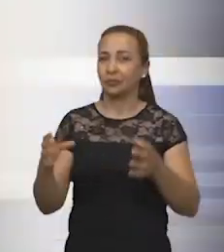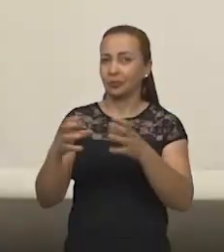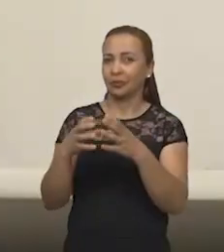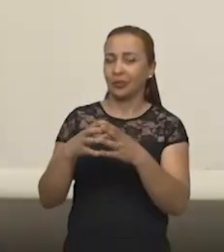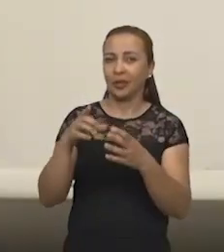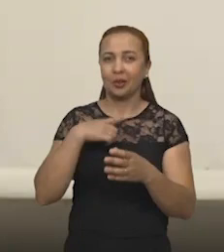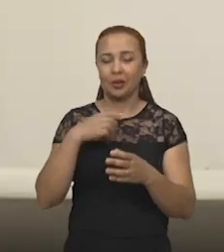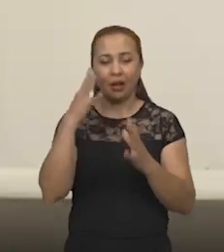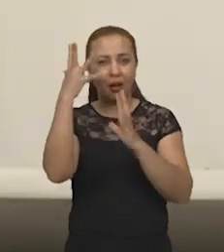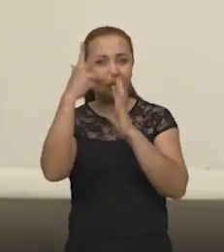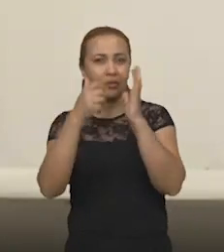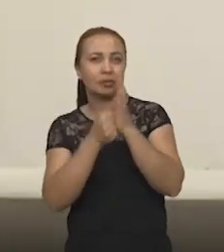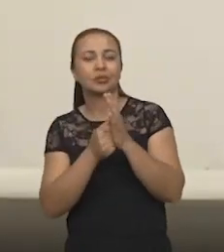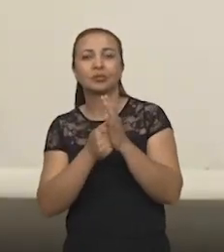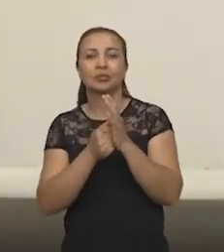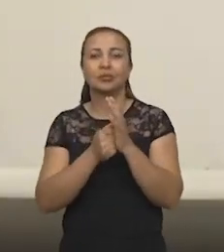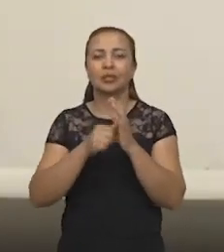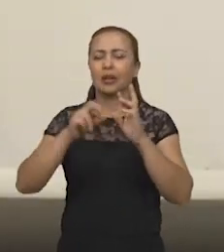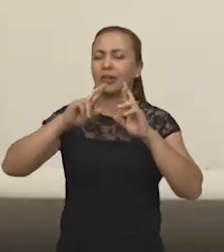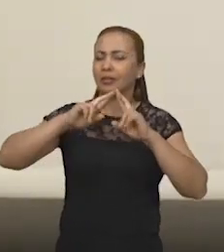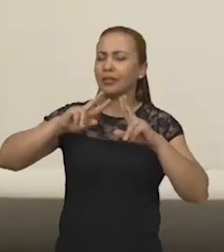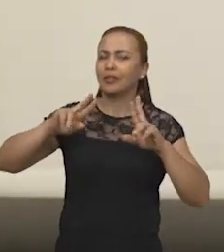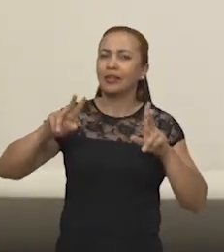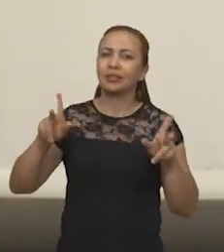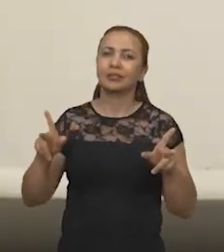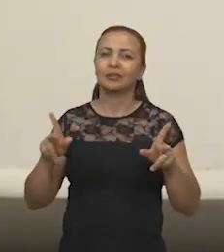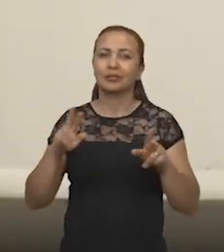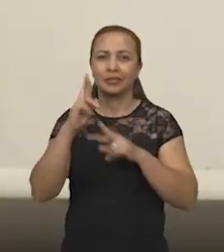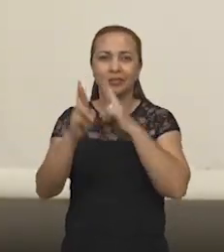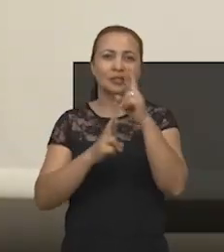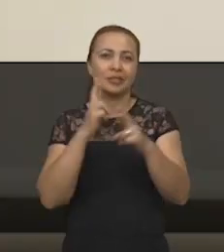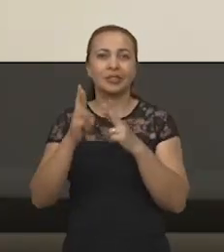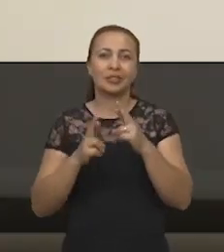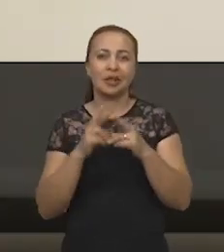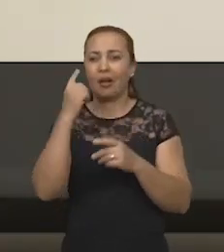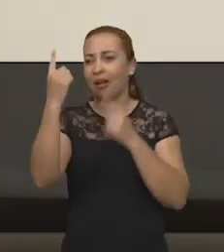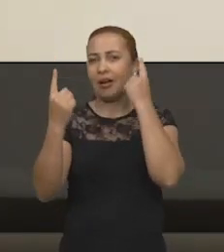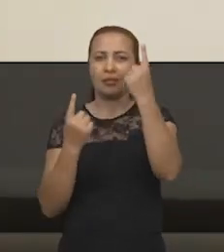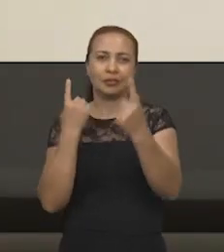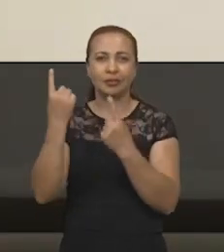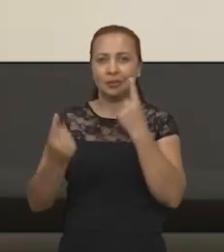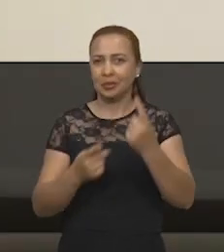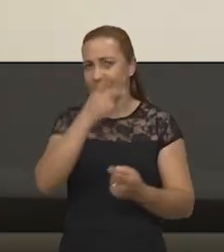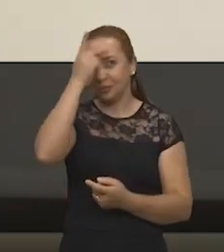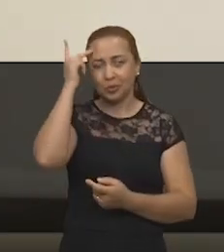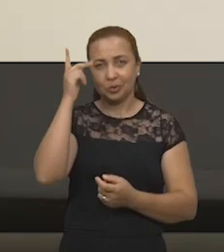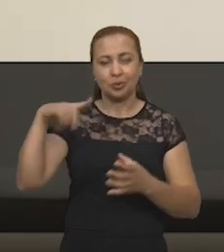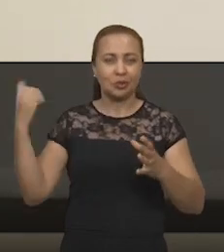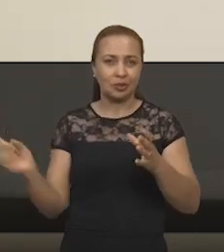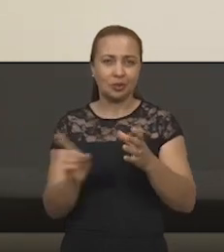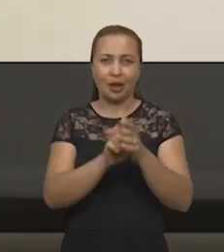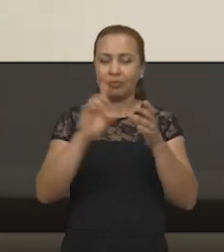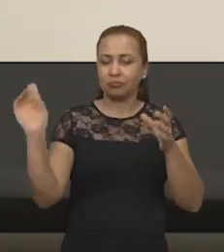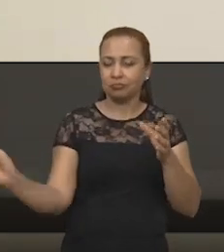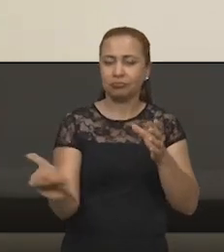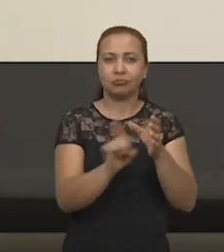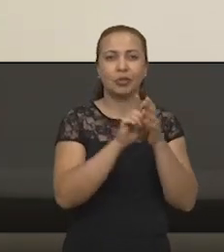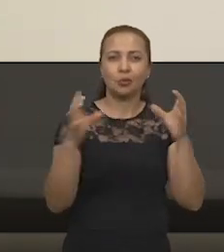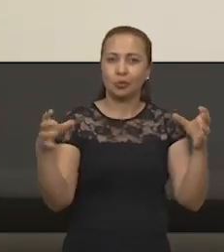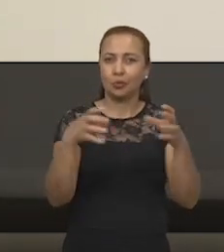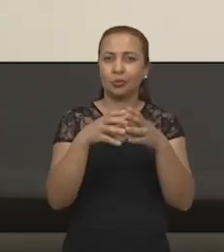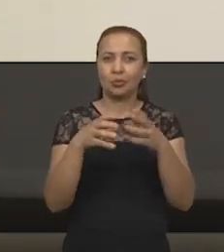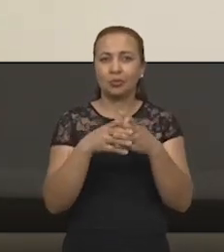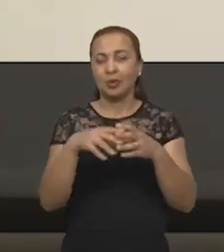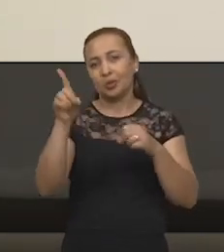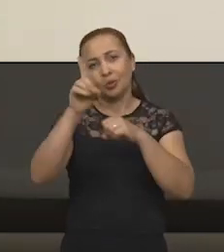O grupo tem um caráter muito diversificado, tanto em relação aos seus membros, temos membros ali doutores,